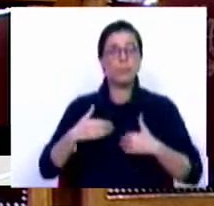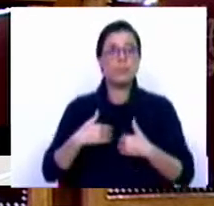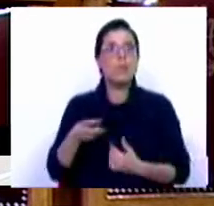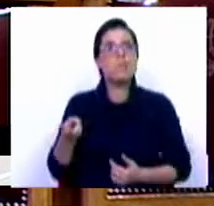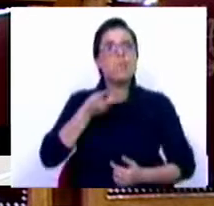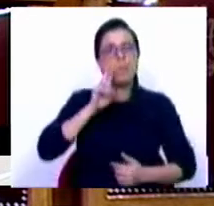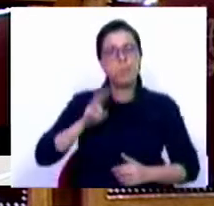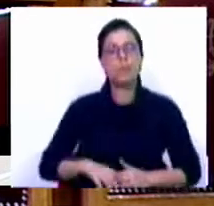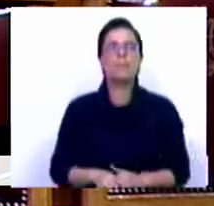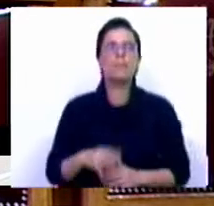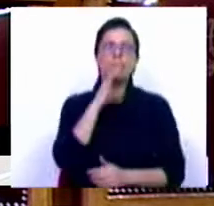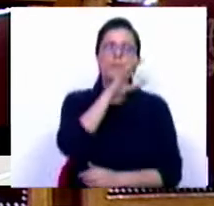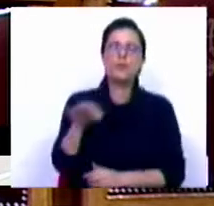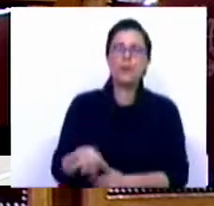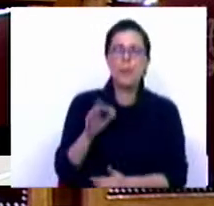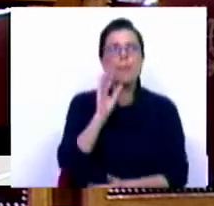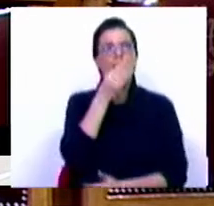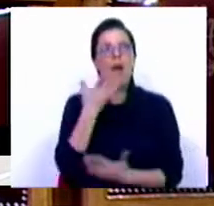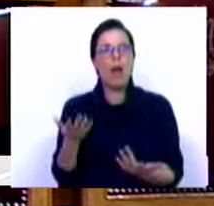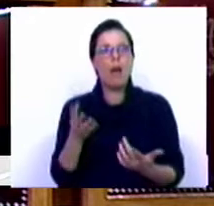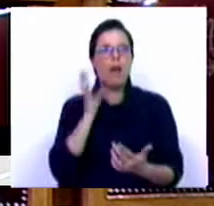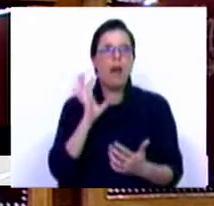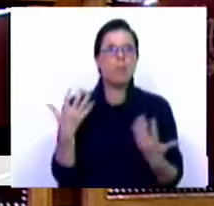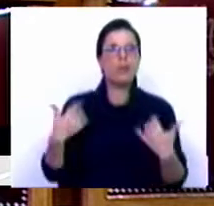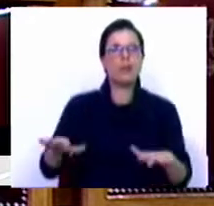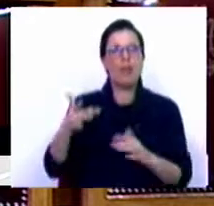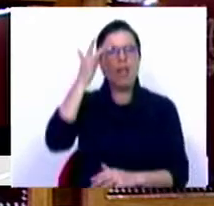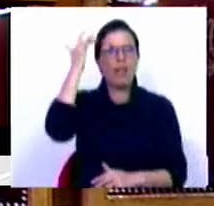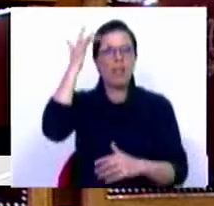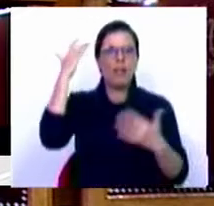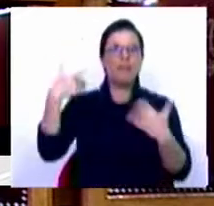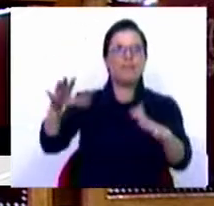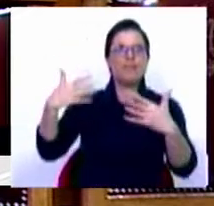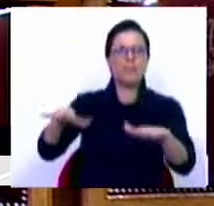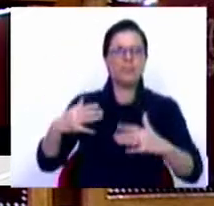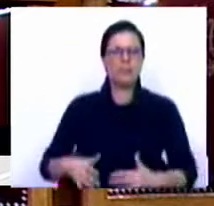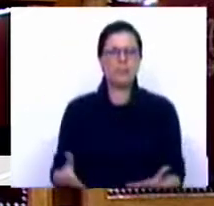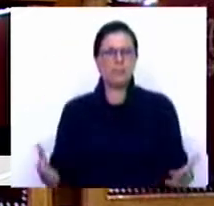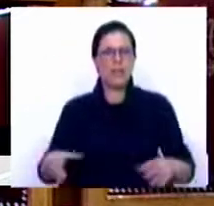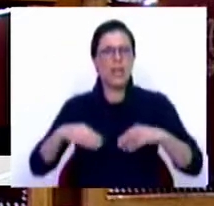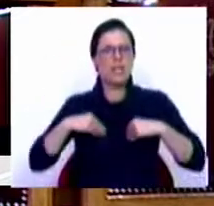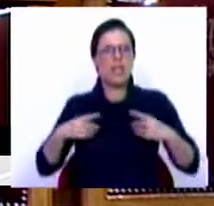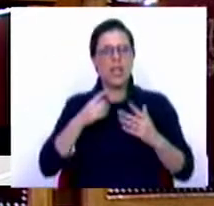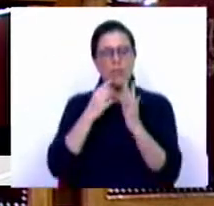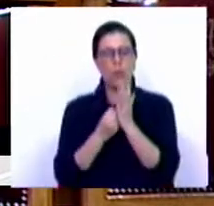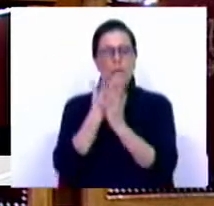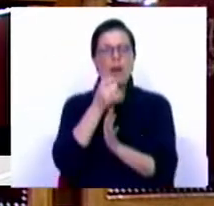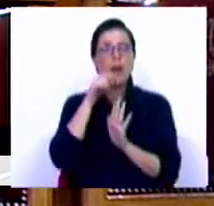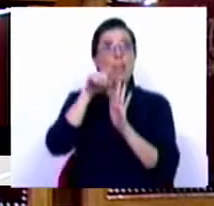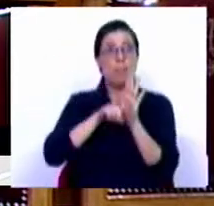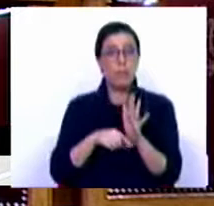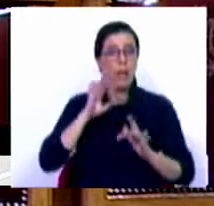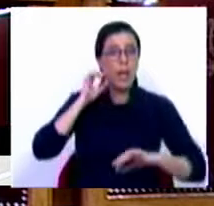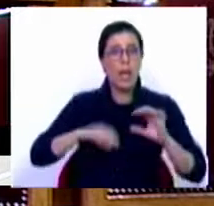diretores, que as famílias e os alunos são laxistas, são facilitistas e que pactariam com um conjunto de medidas que